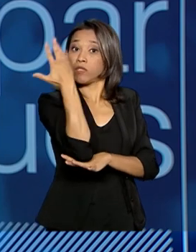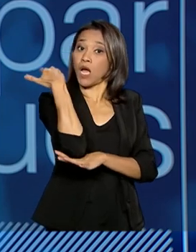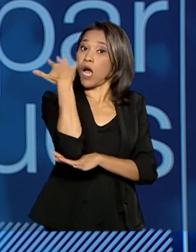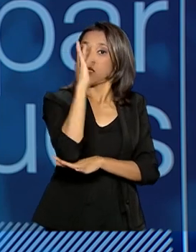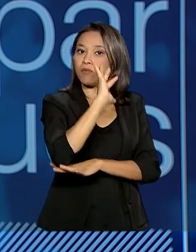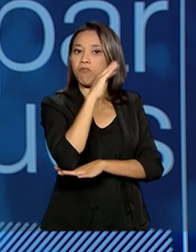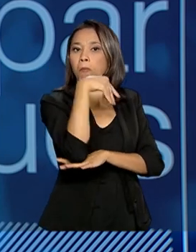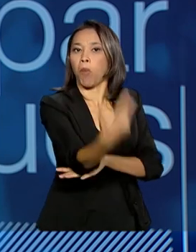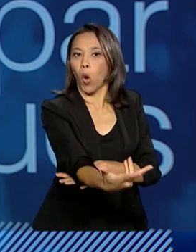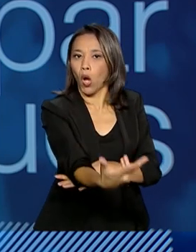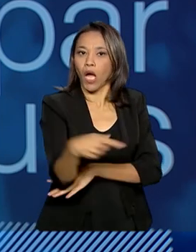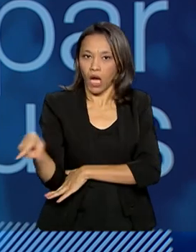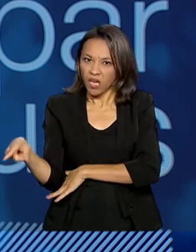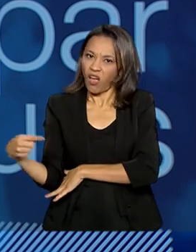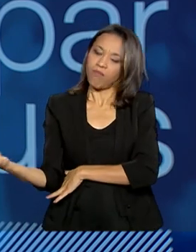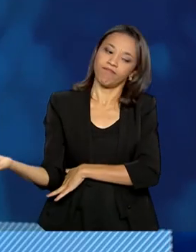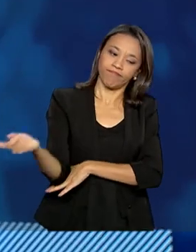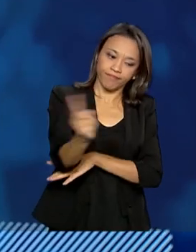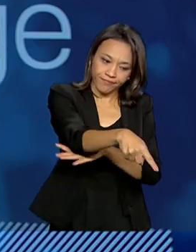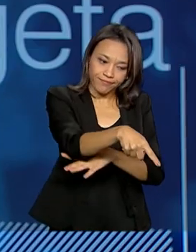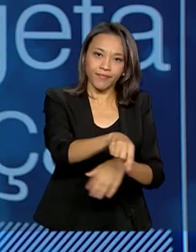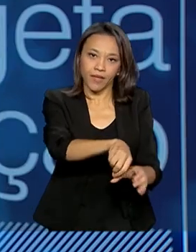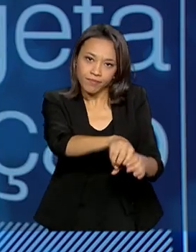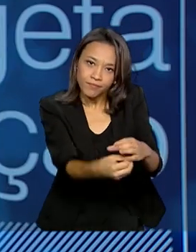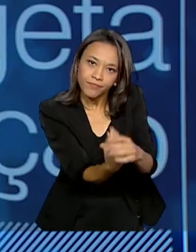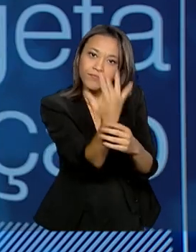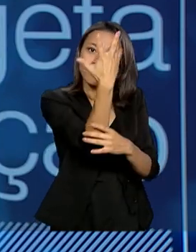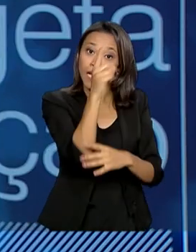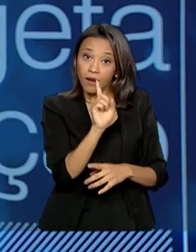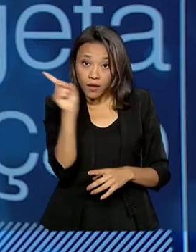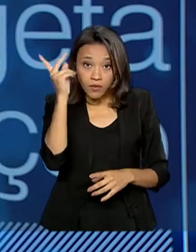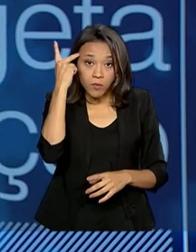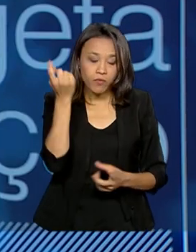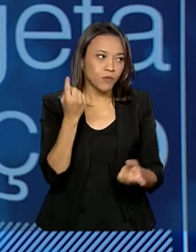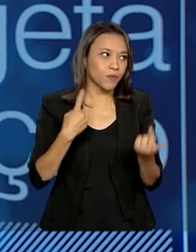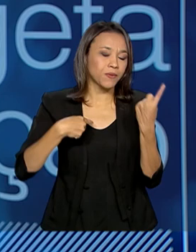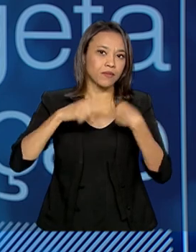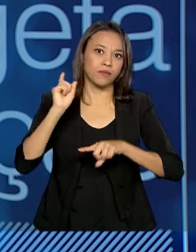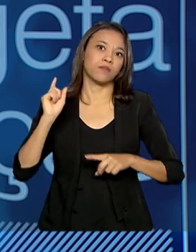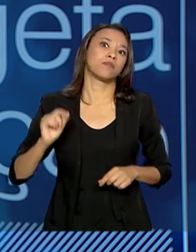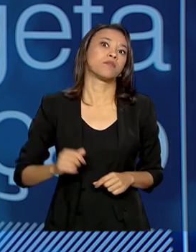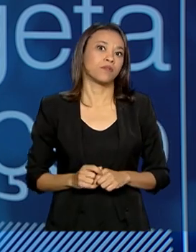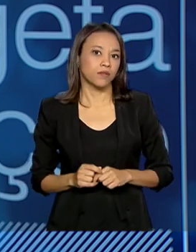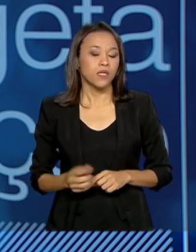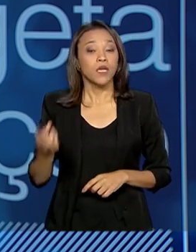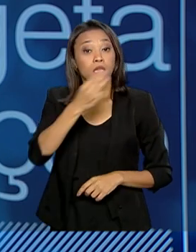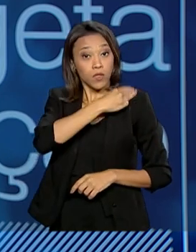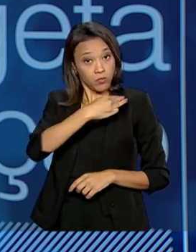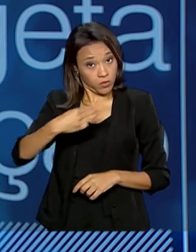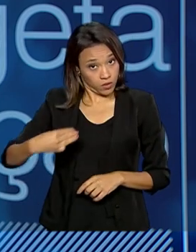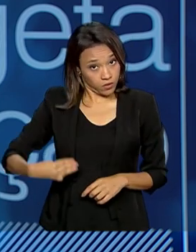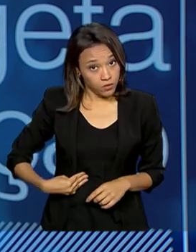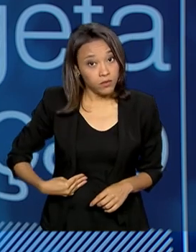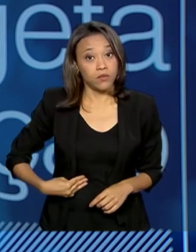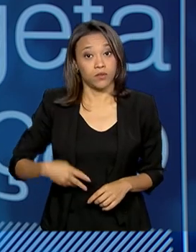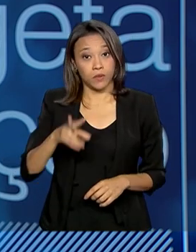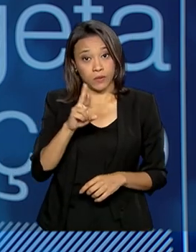sucesso muito grande em São Paulo. E o ministro Ricardo Salles, quando ele foi